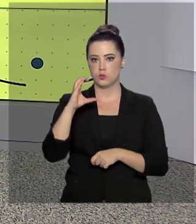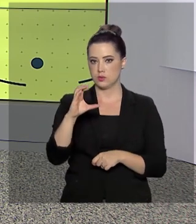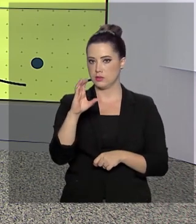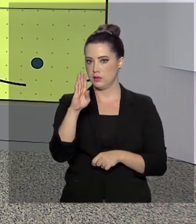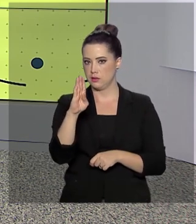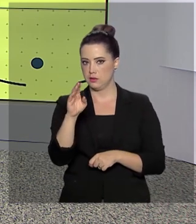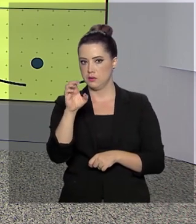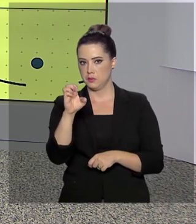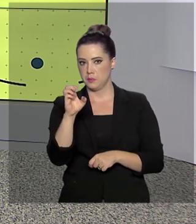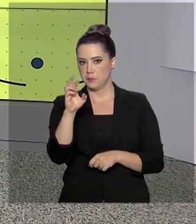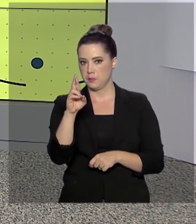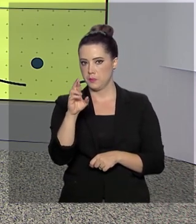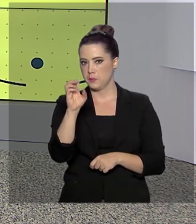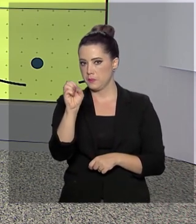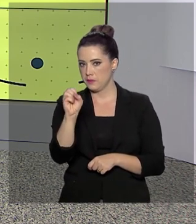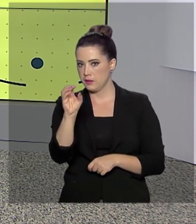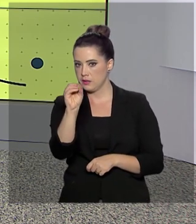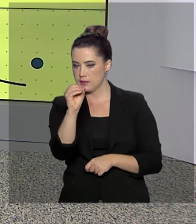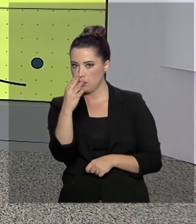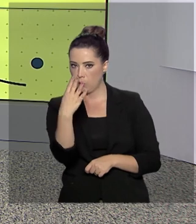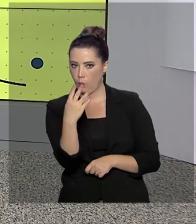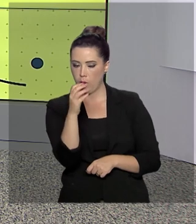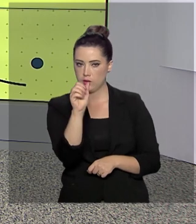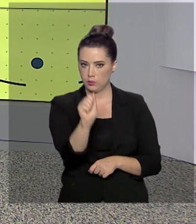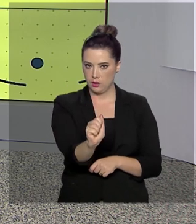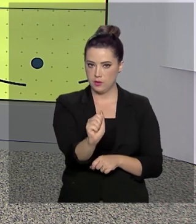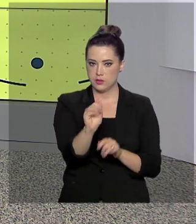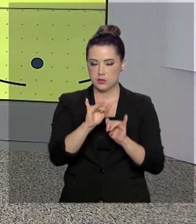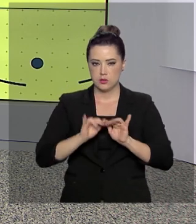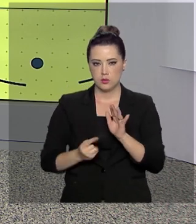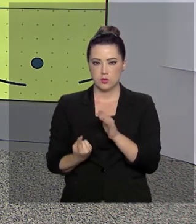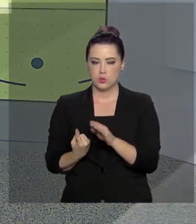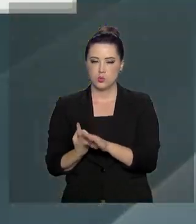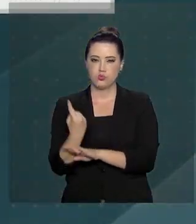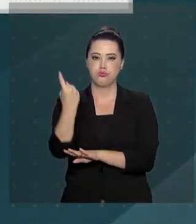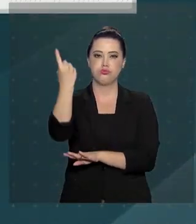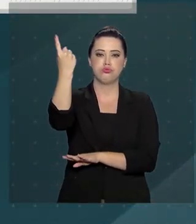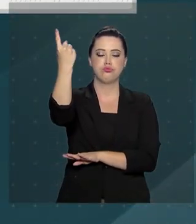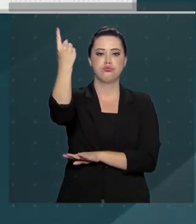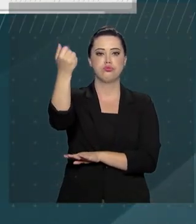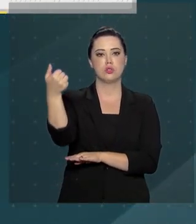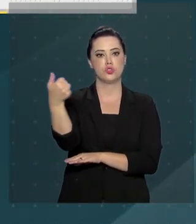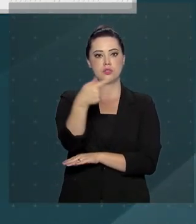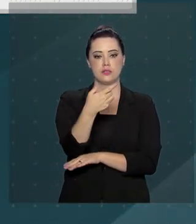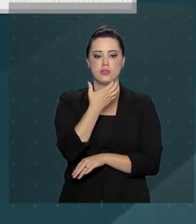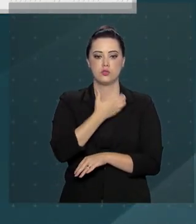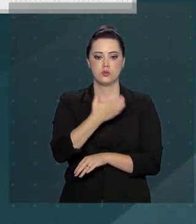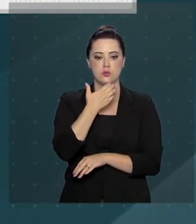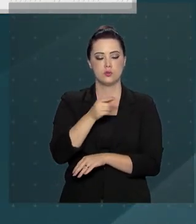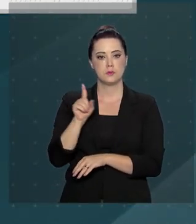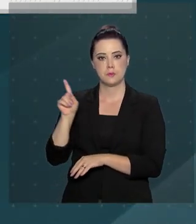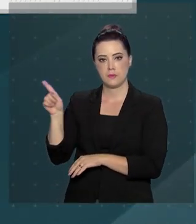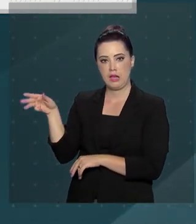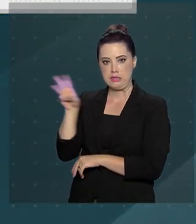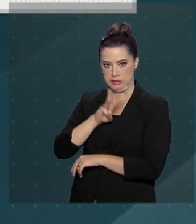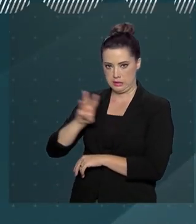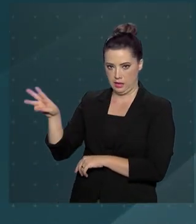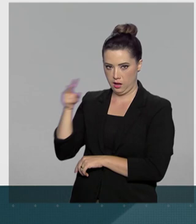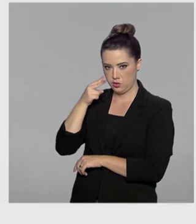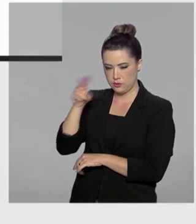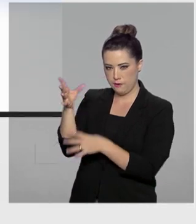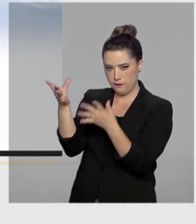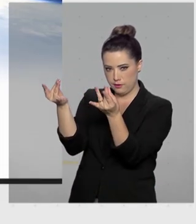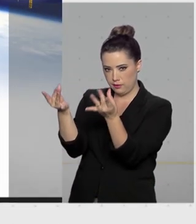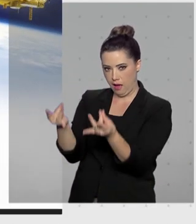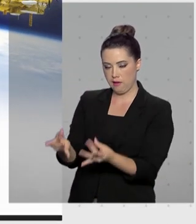-04A será lançado na madrugada de 17 de dezembro. A página do Instituto de Pesquisas Espaciais traz a